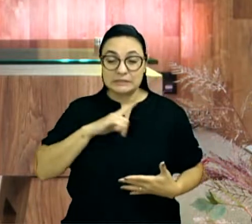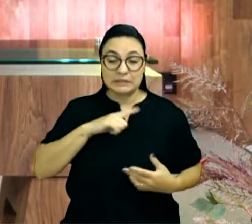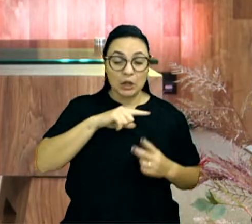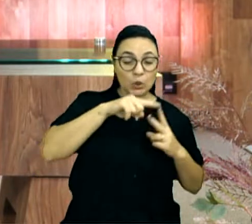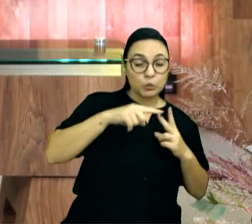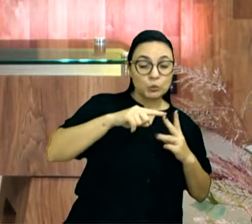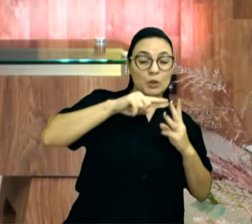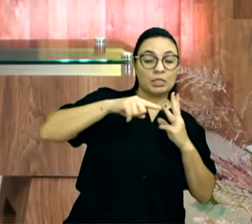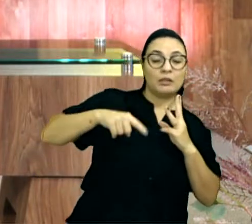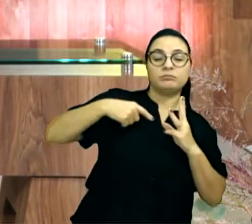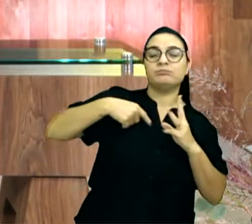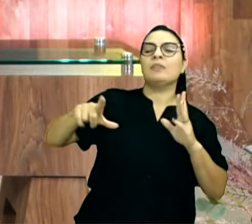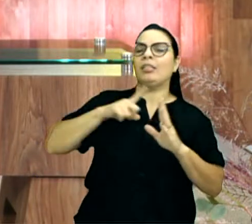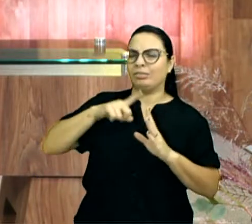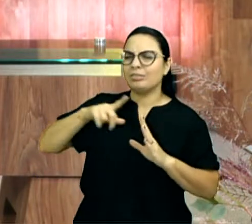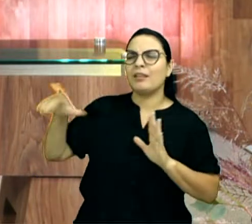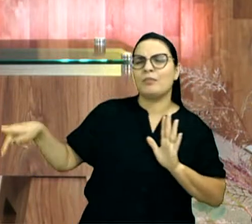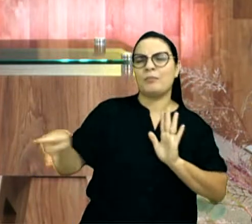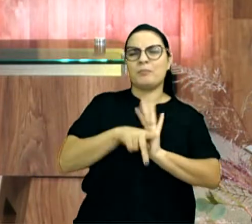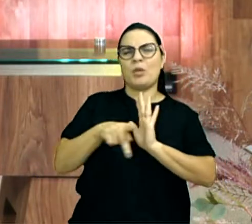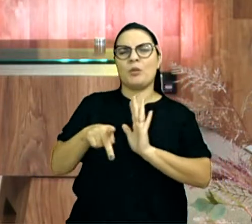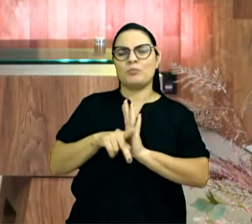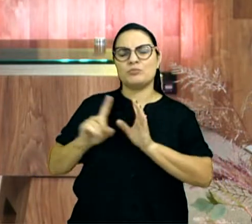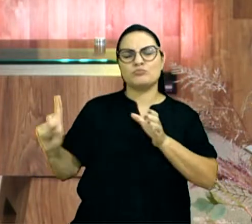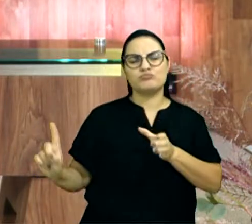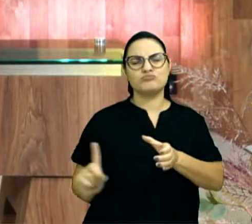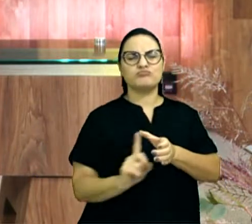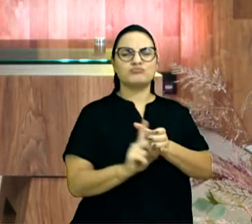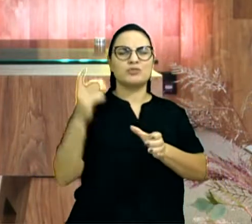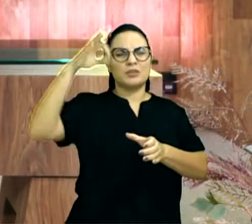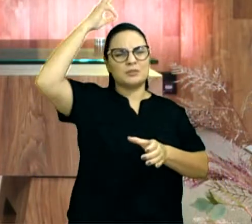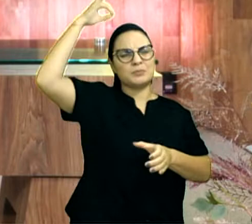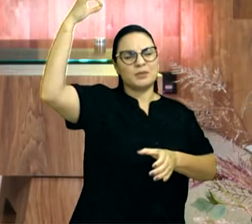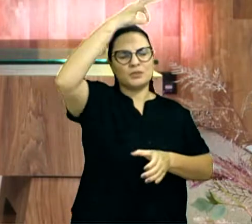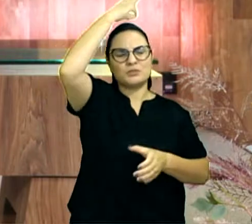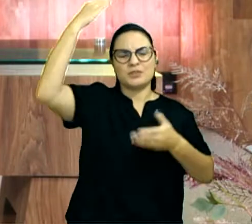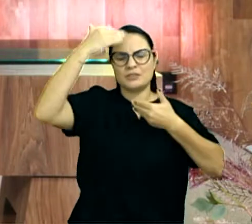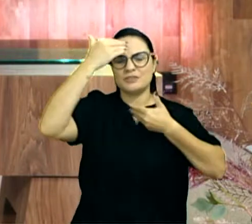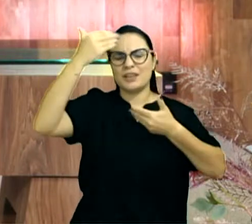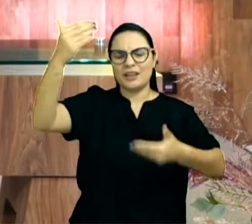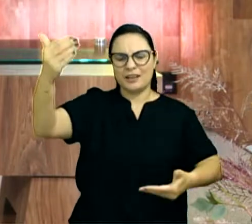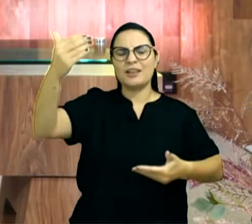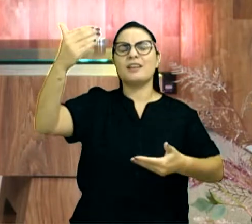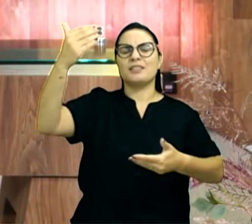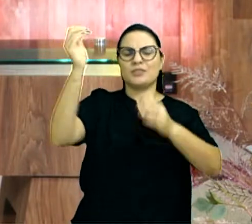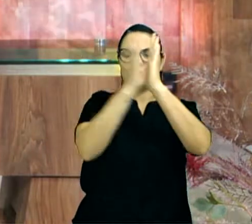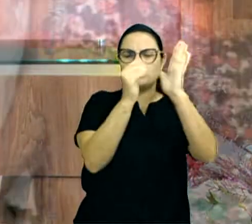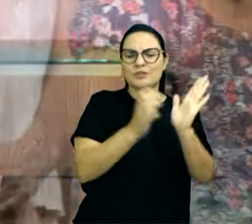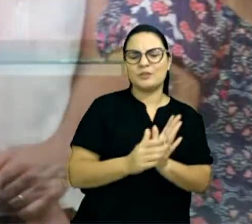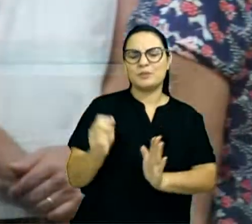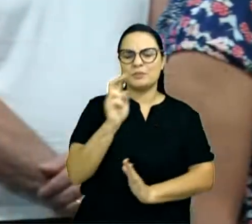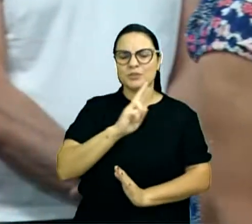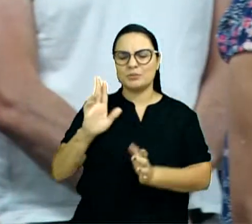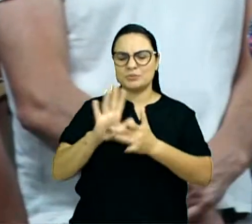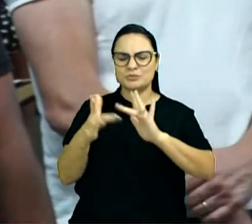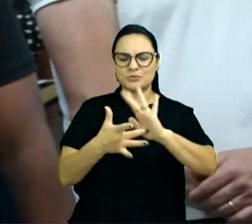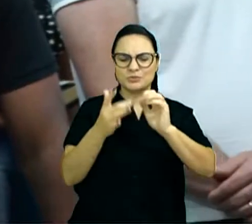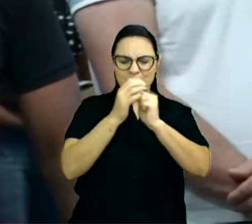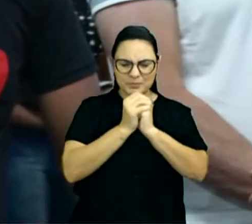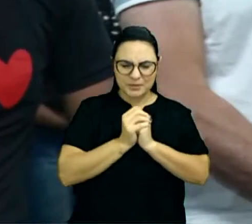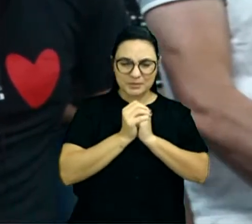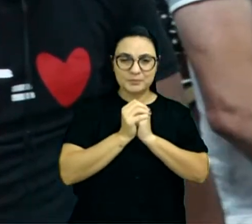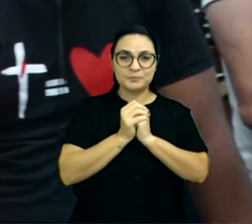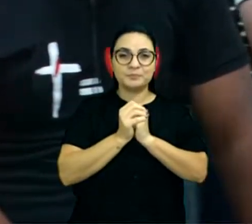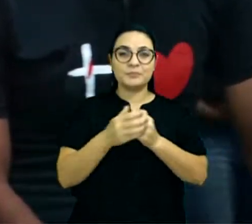lugar para nos abençoar. Muito obrigado, te agradecemos e te louvamos. No nome de Jesus. Amém.